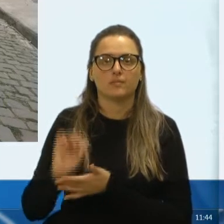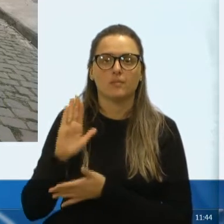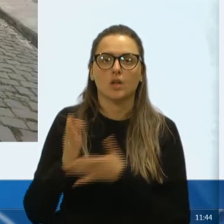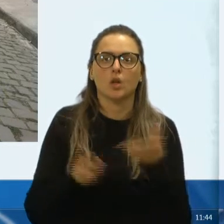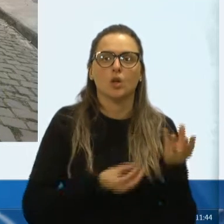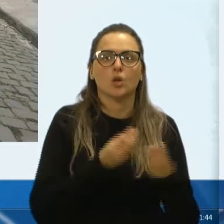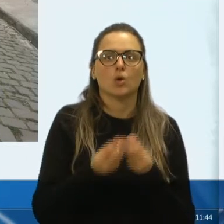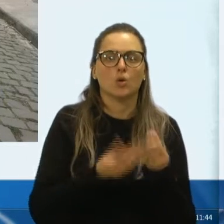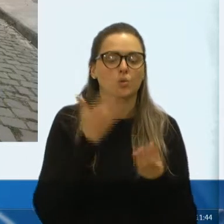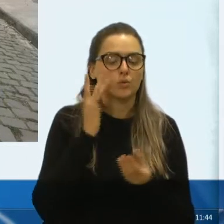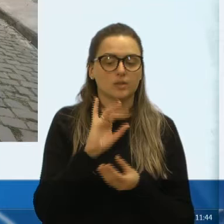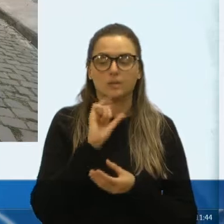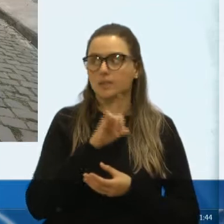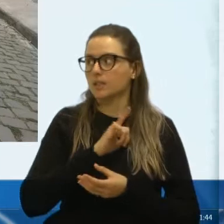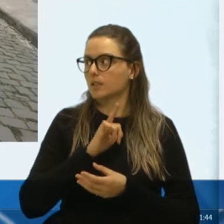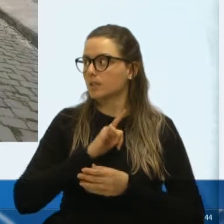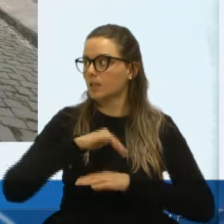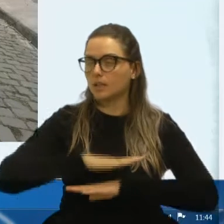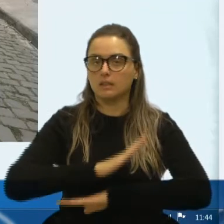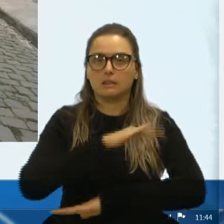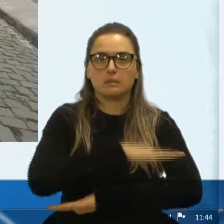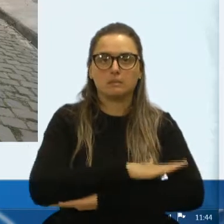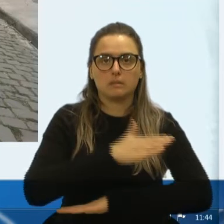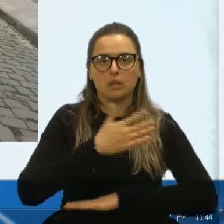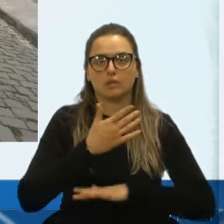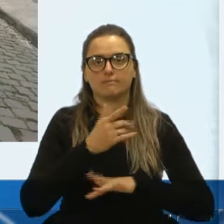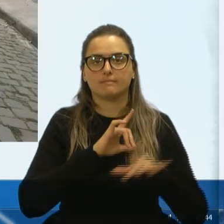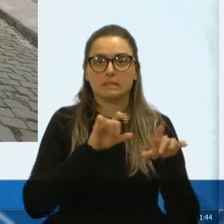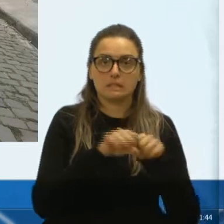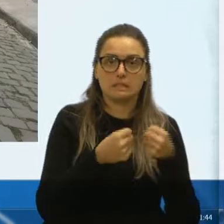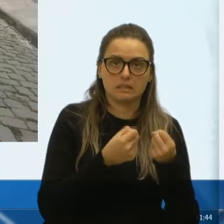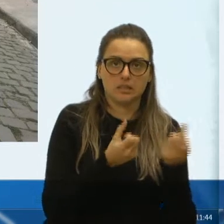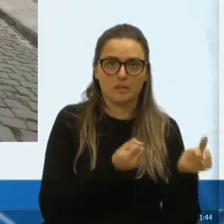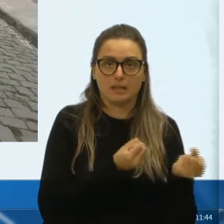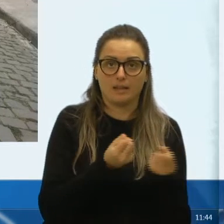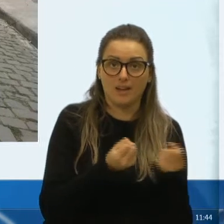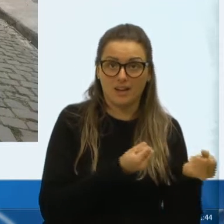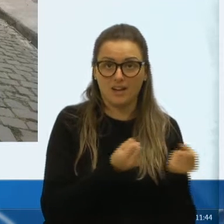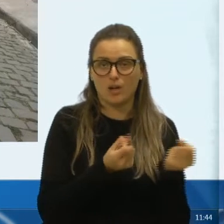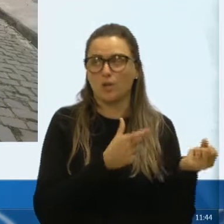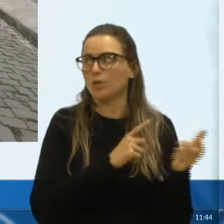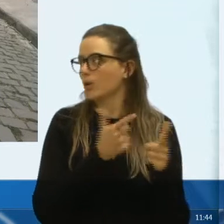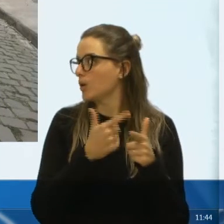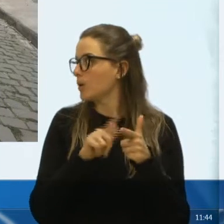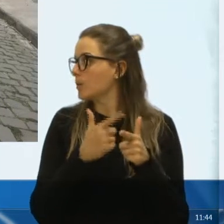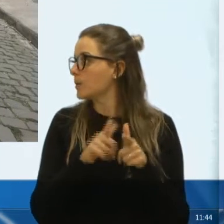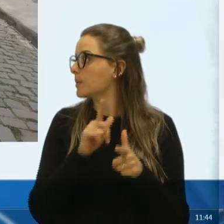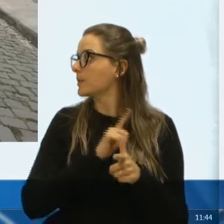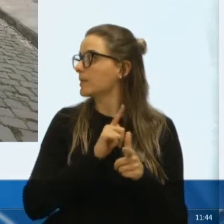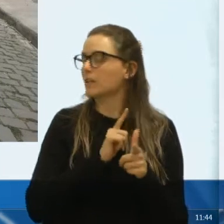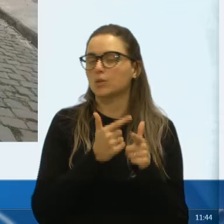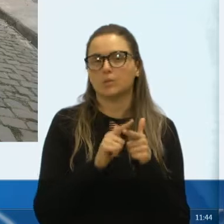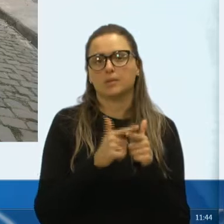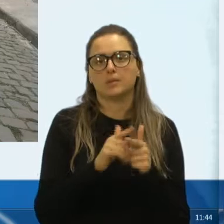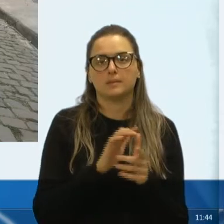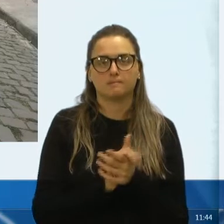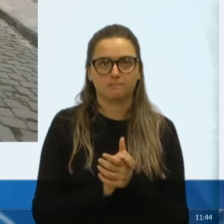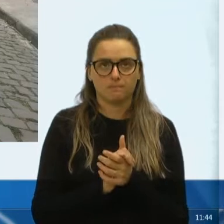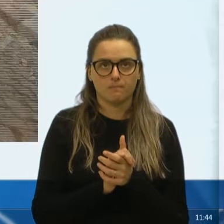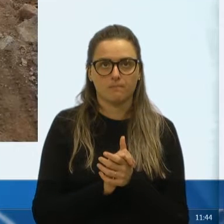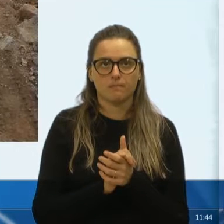sabe, que tem aquele quebra-mola, ali, acabam batendo, acabam ali, danificando o veículo, então, causando transtorno, e nos